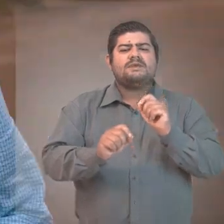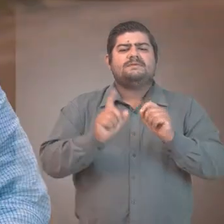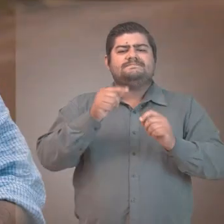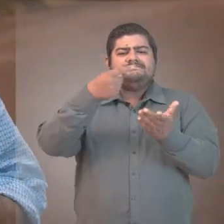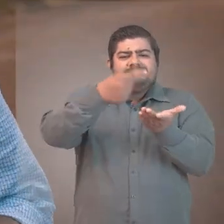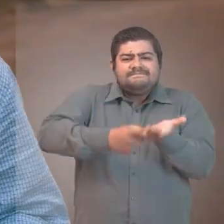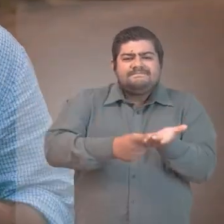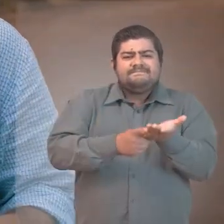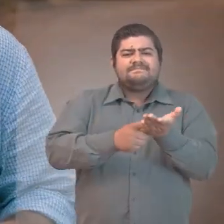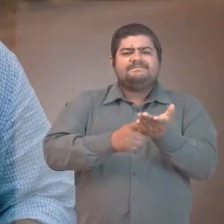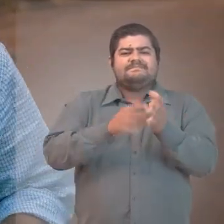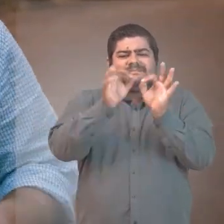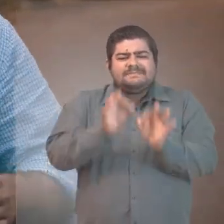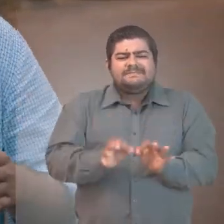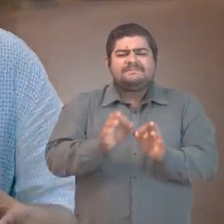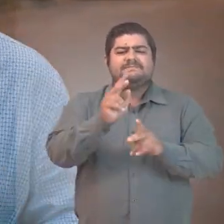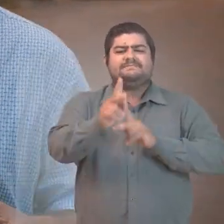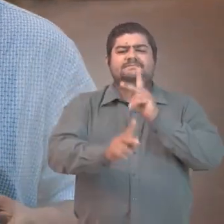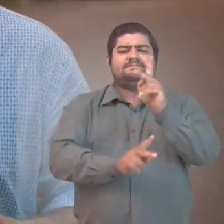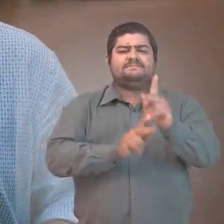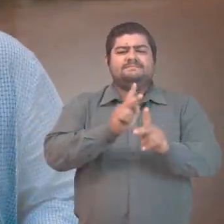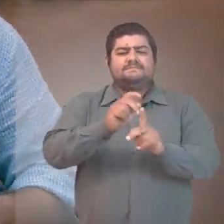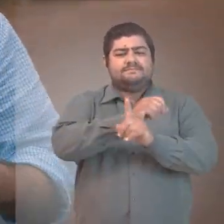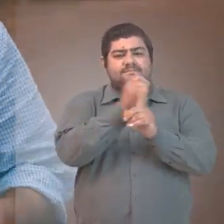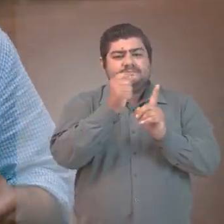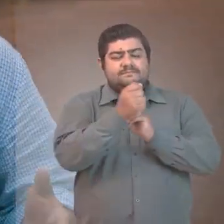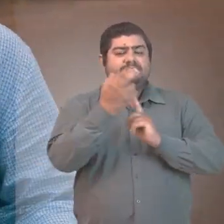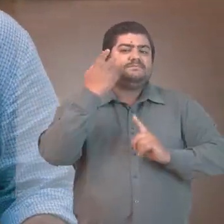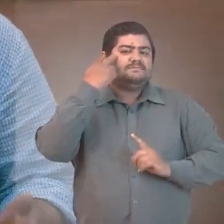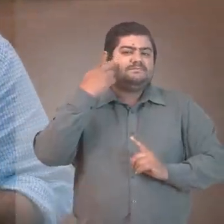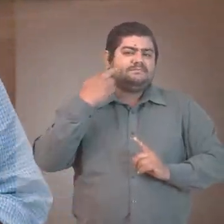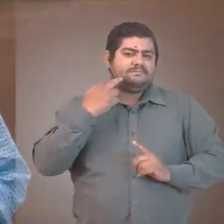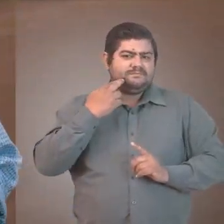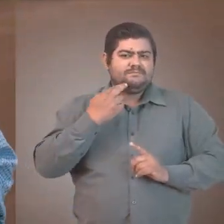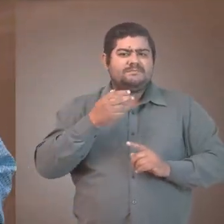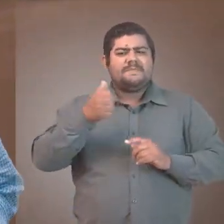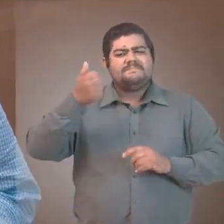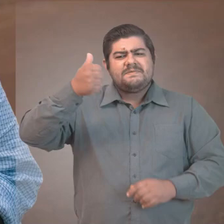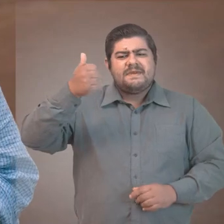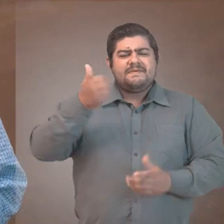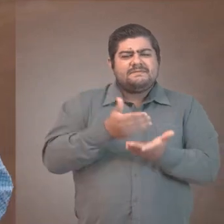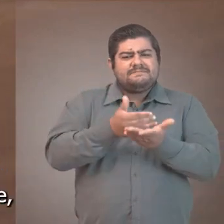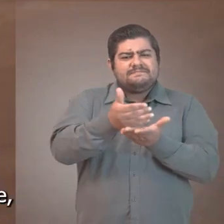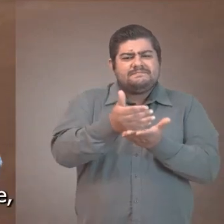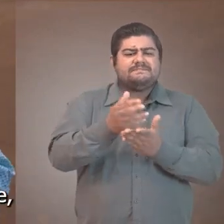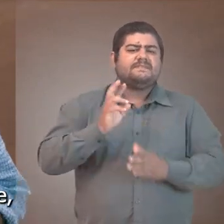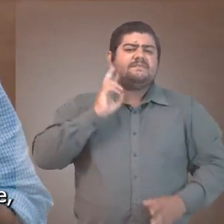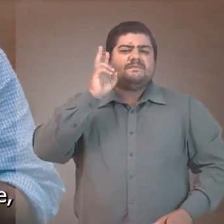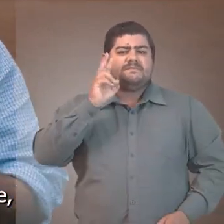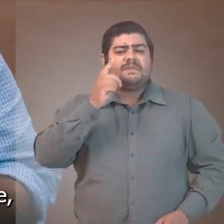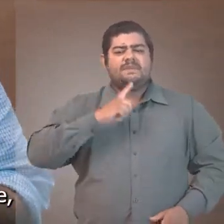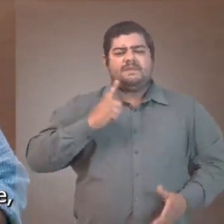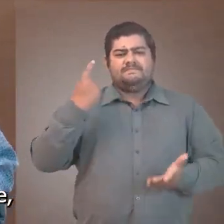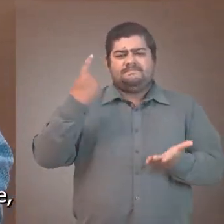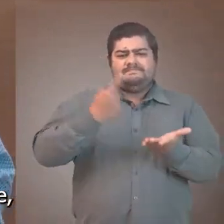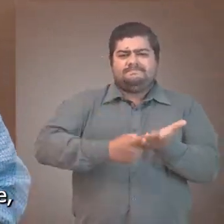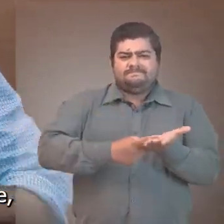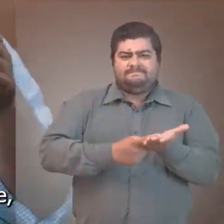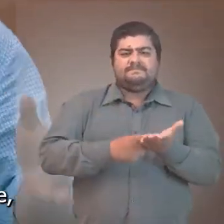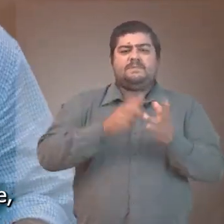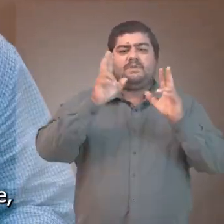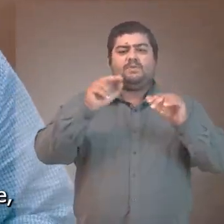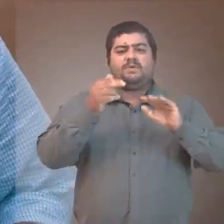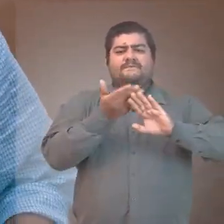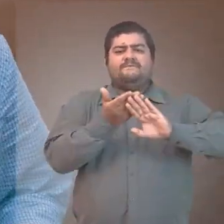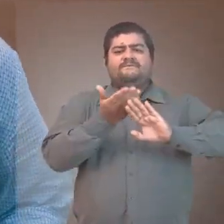sequer das minhas convicções, do meu ideal, que é atender as pessoas que mais preciso. Nós precisamos acelerar muita coisa.